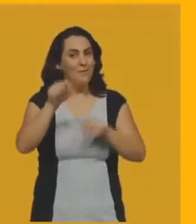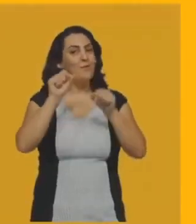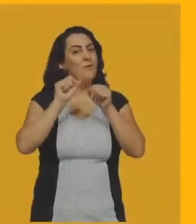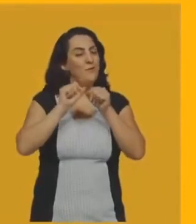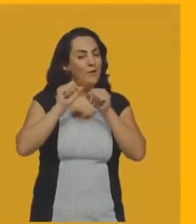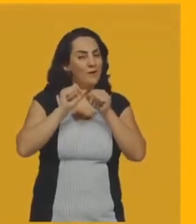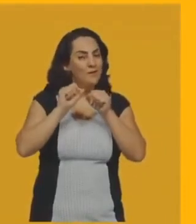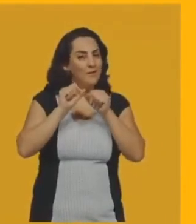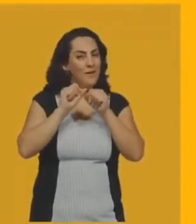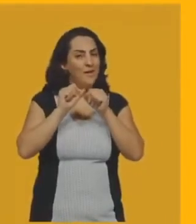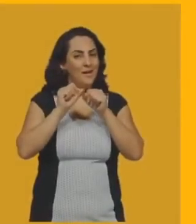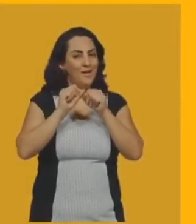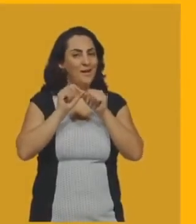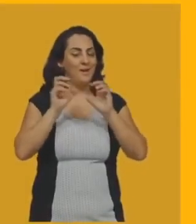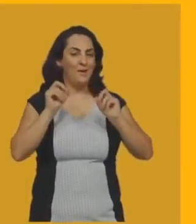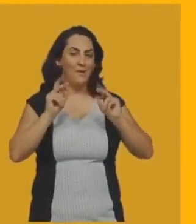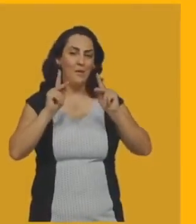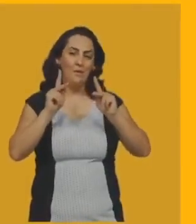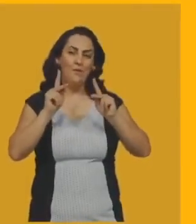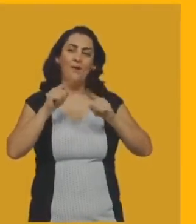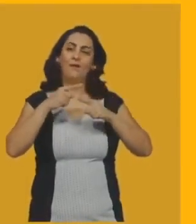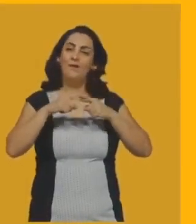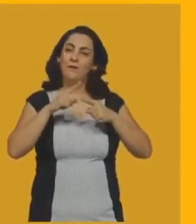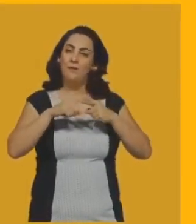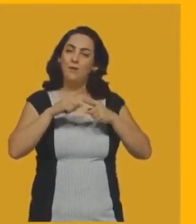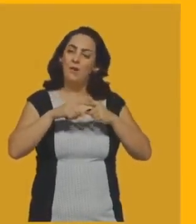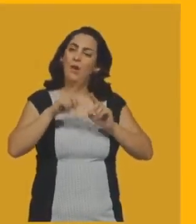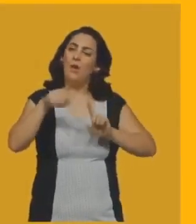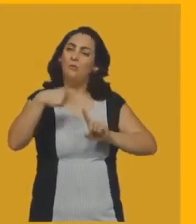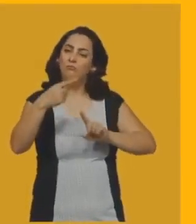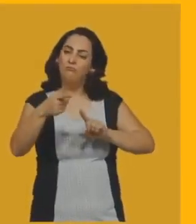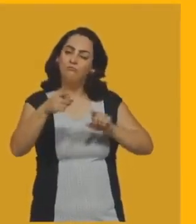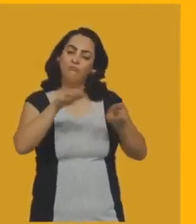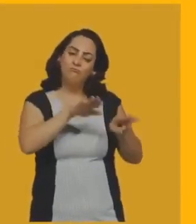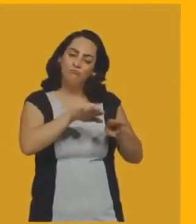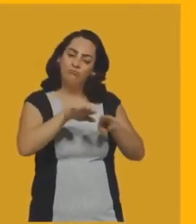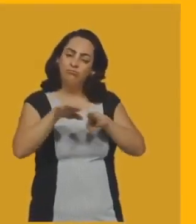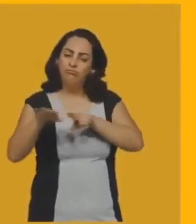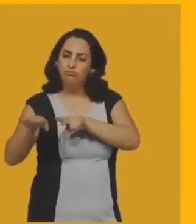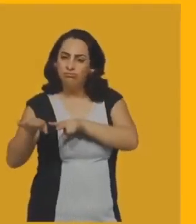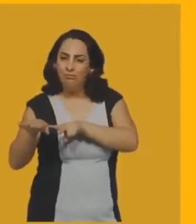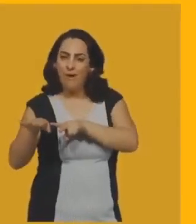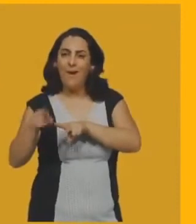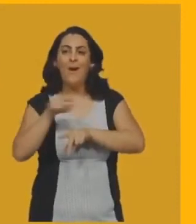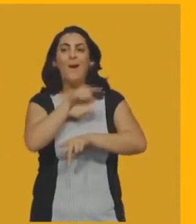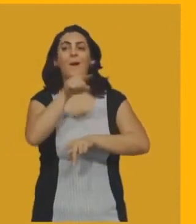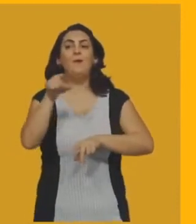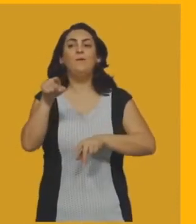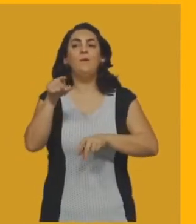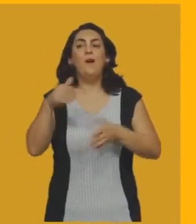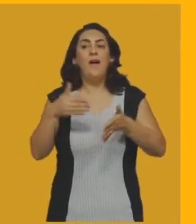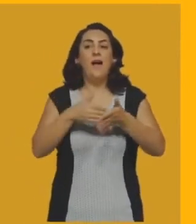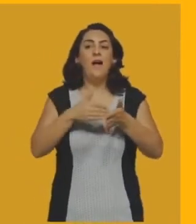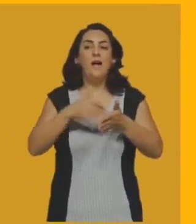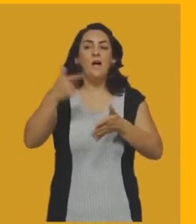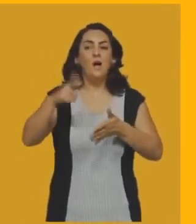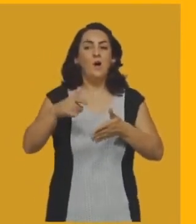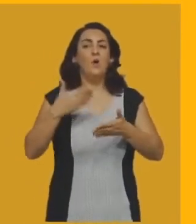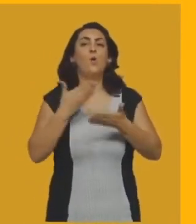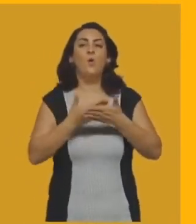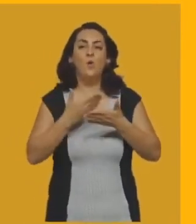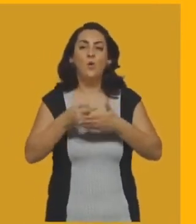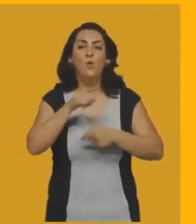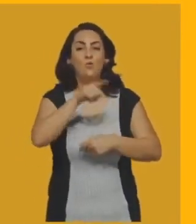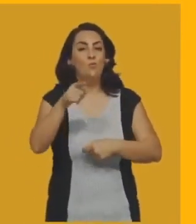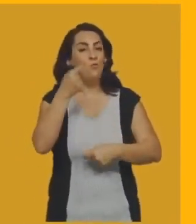vocês aí a fazer alguns dos exercícios do PET aí. E vocês caprichem, né? Durante o